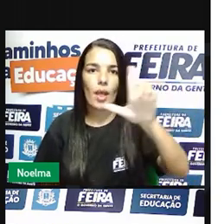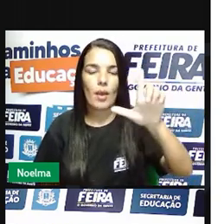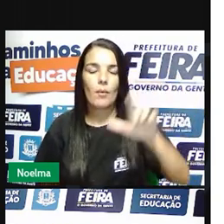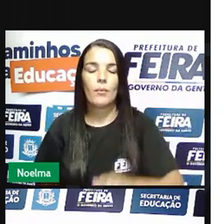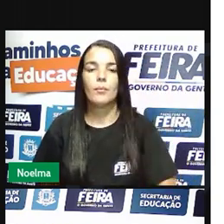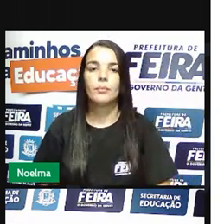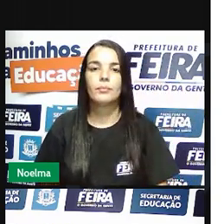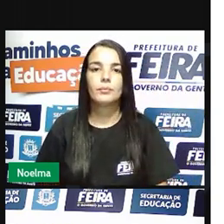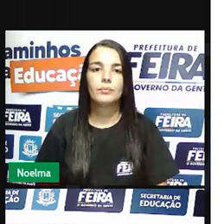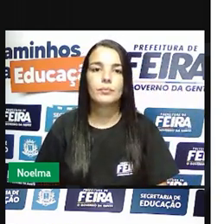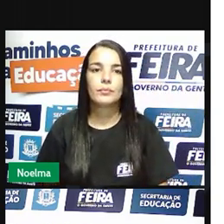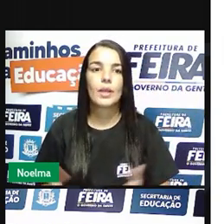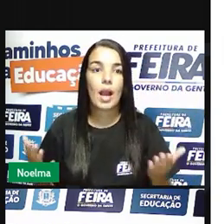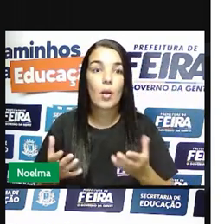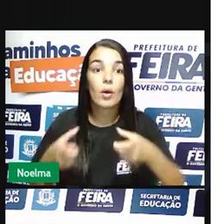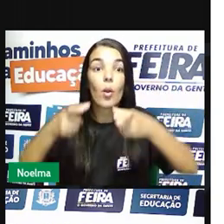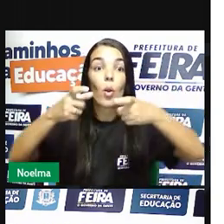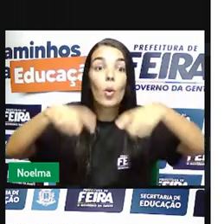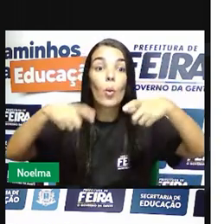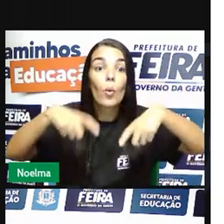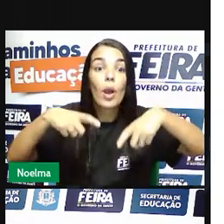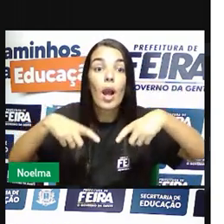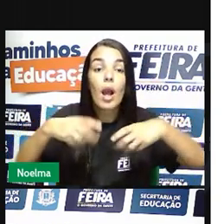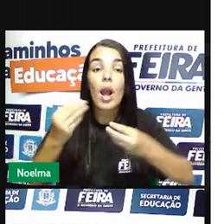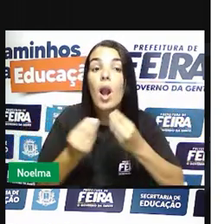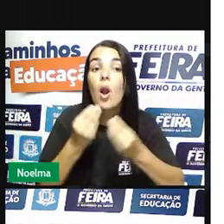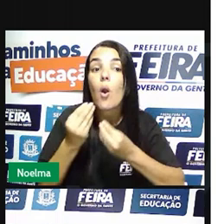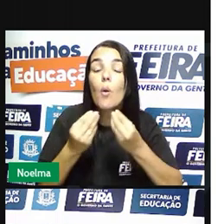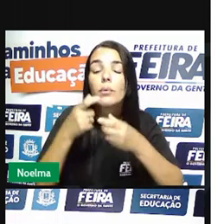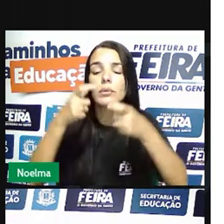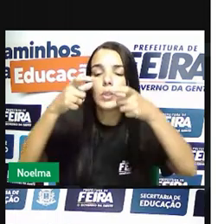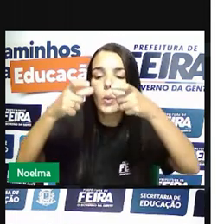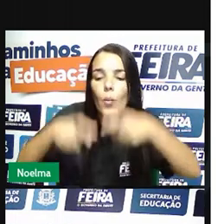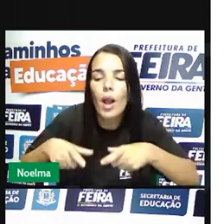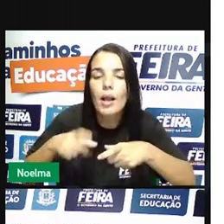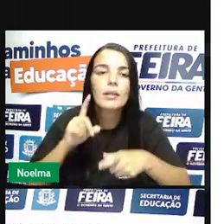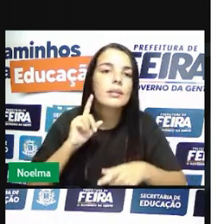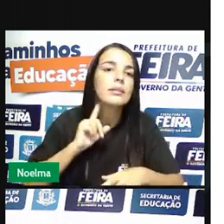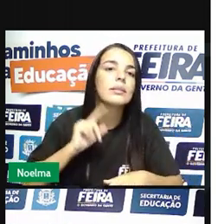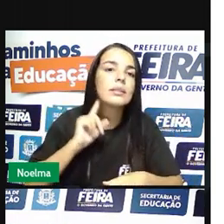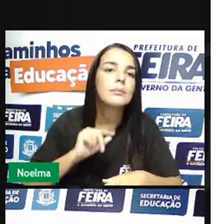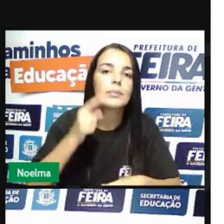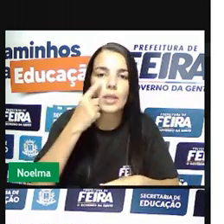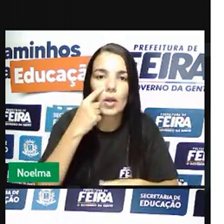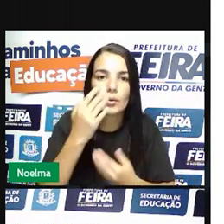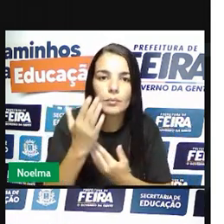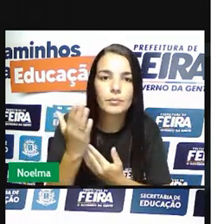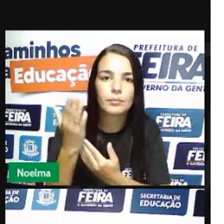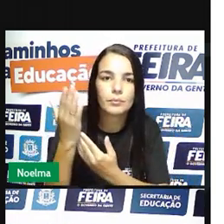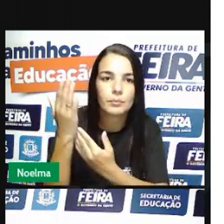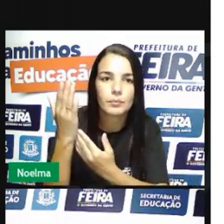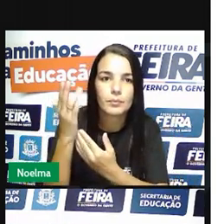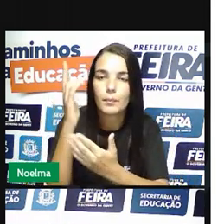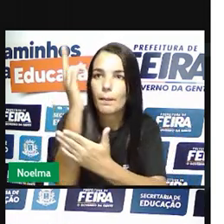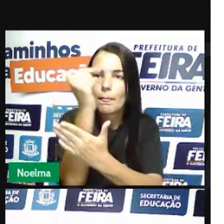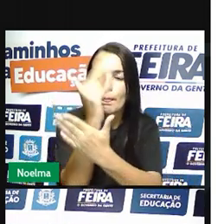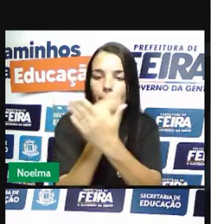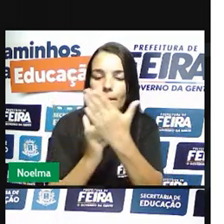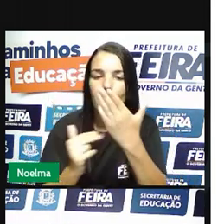Vamos localizar aqui no mapa onde foi que aconteceu essa revolta. Aqui a gente tem um mapa